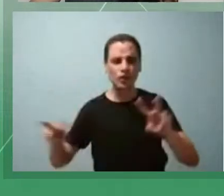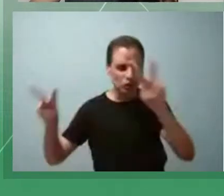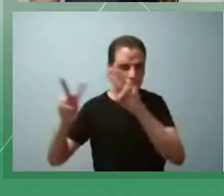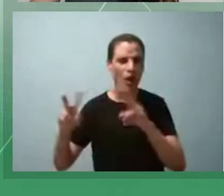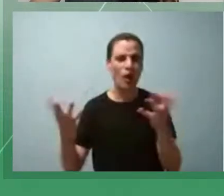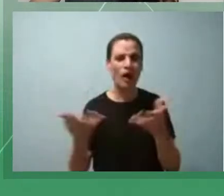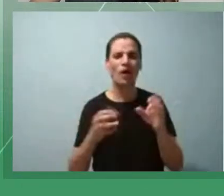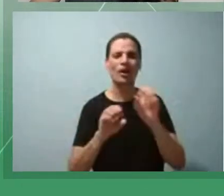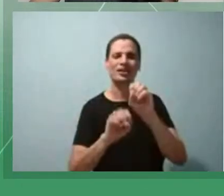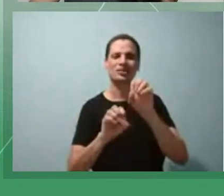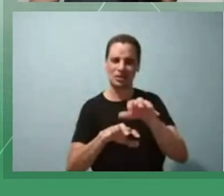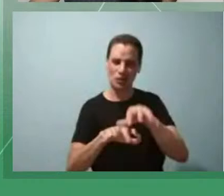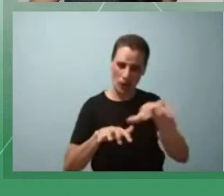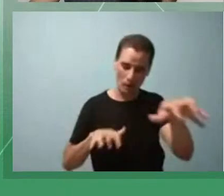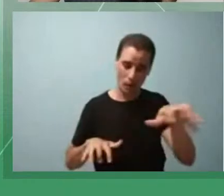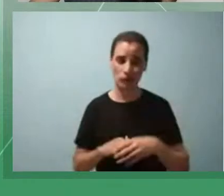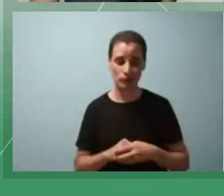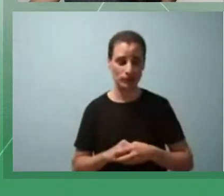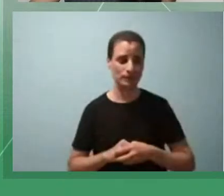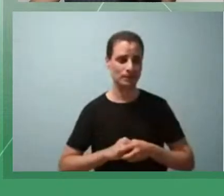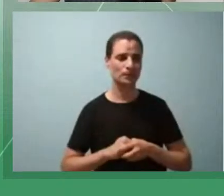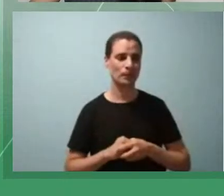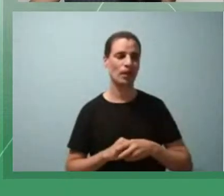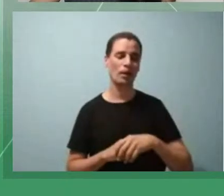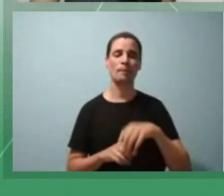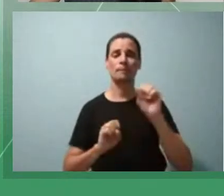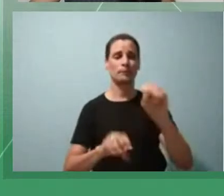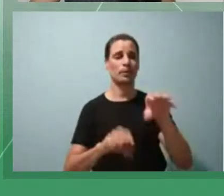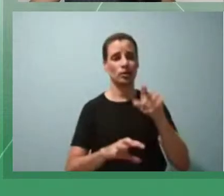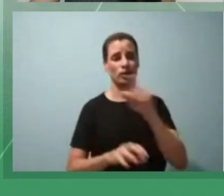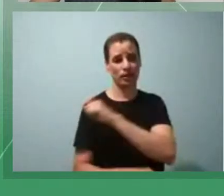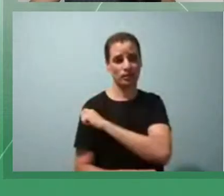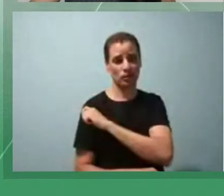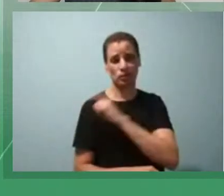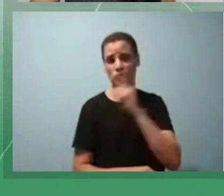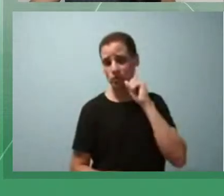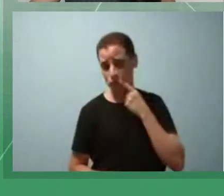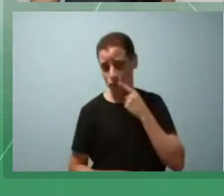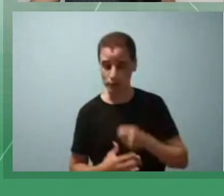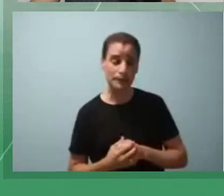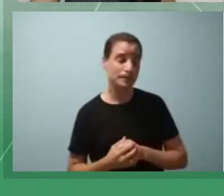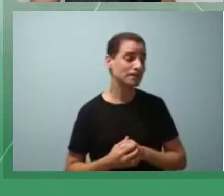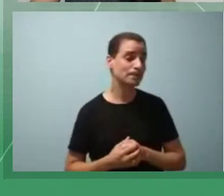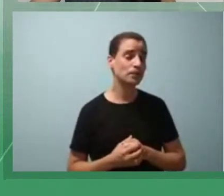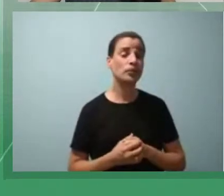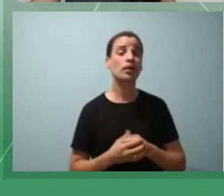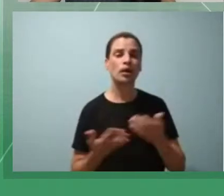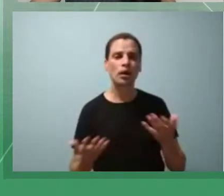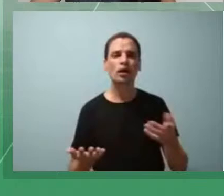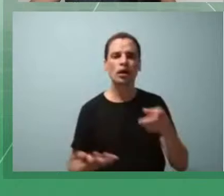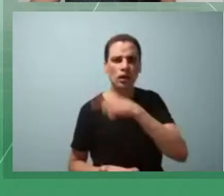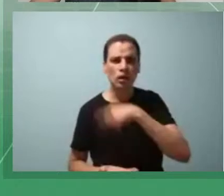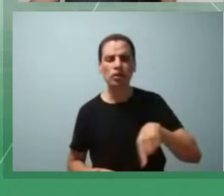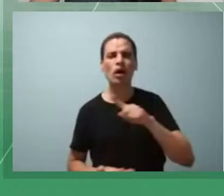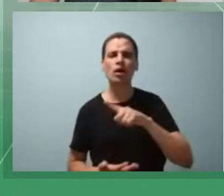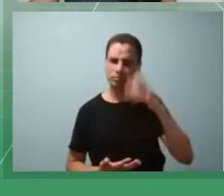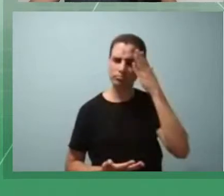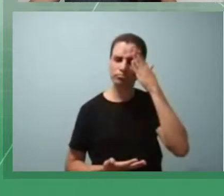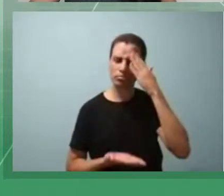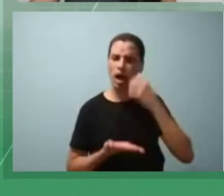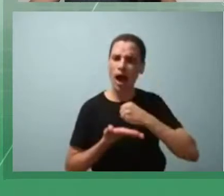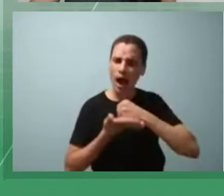educação de alunos surdos. A gente pode ver muito a questão de incluir, de ter o apoio do intérprete de Libras,